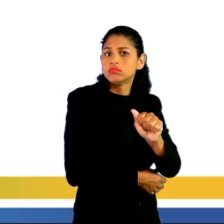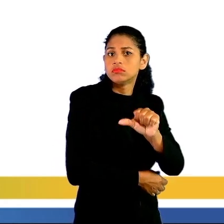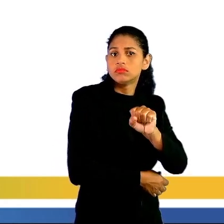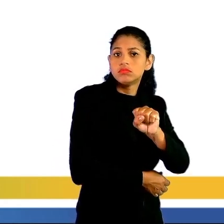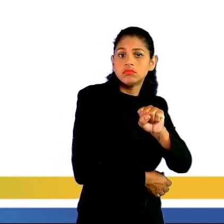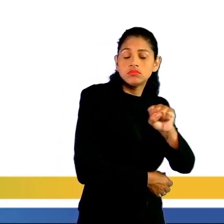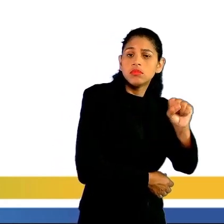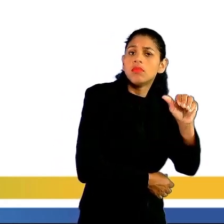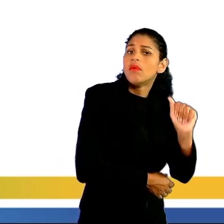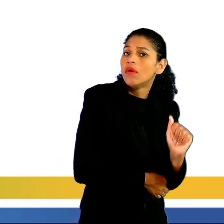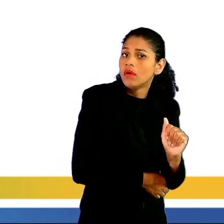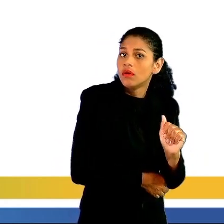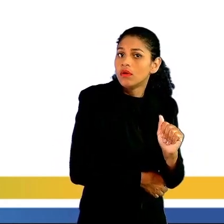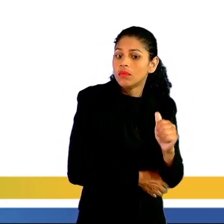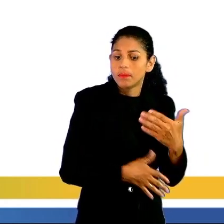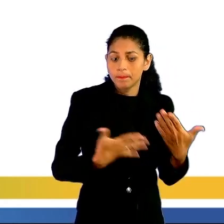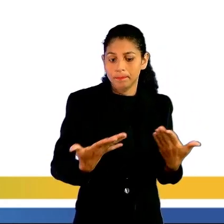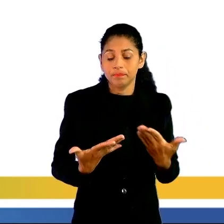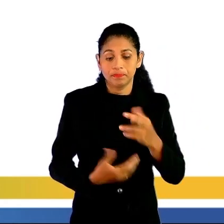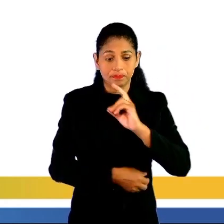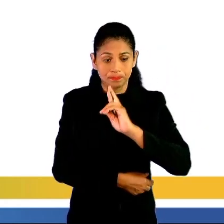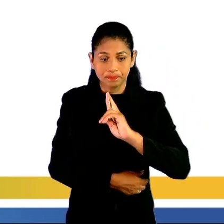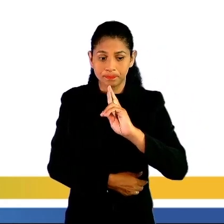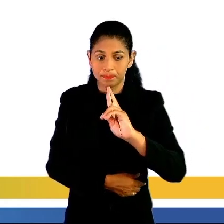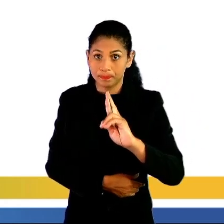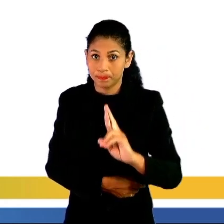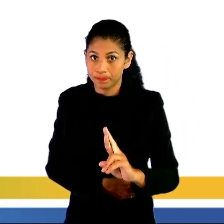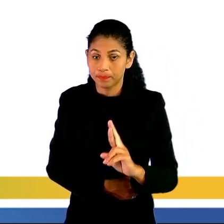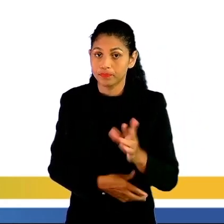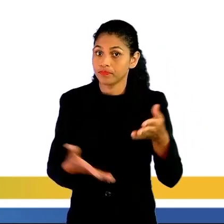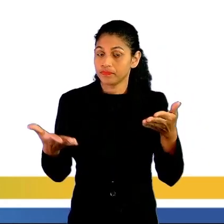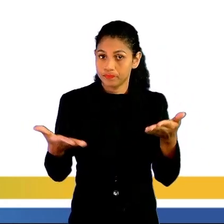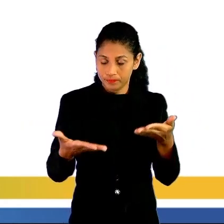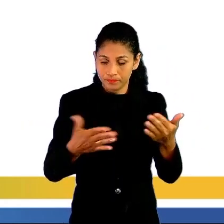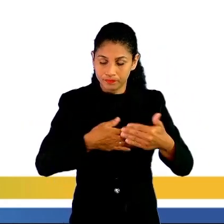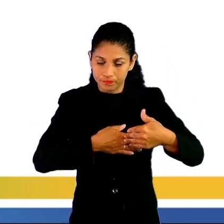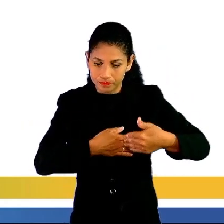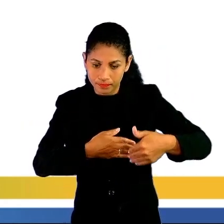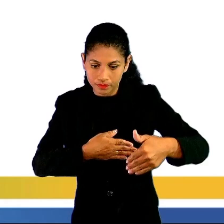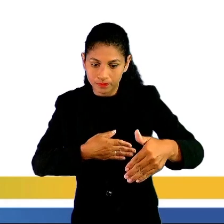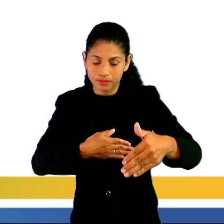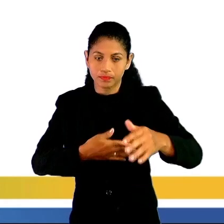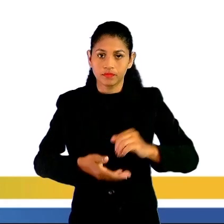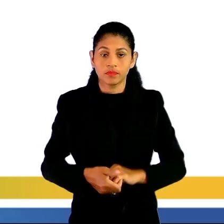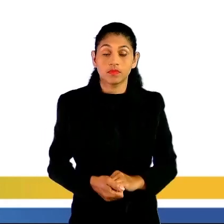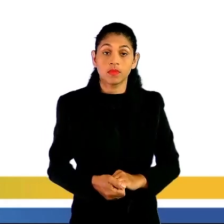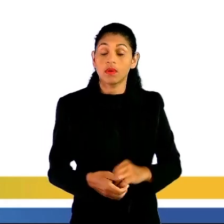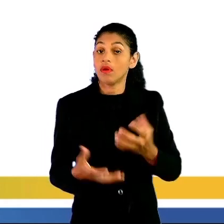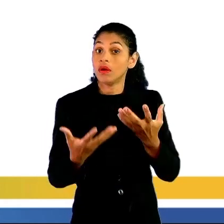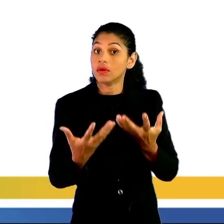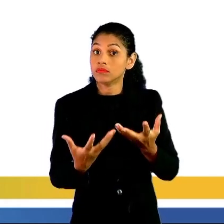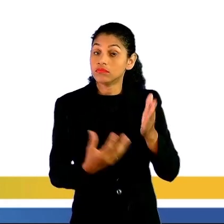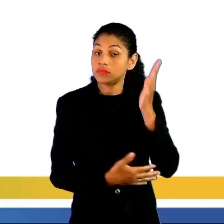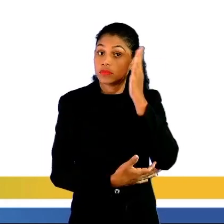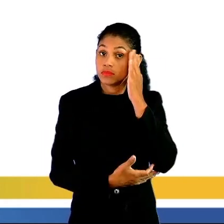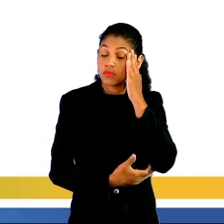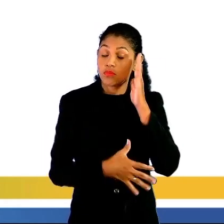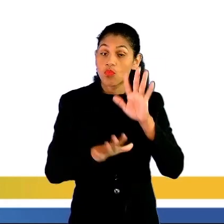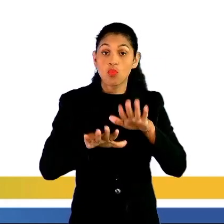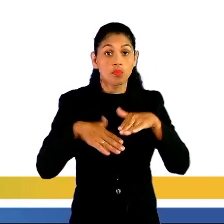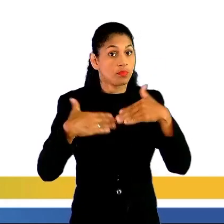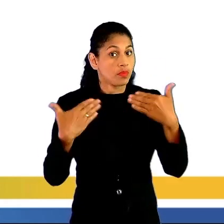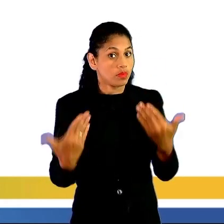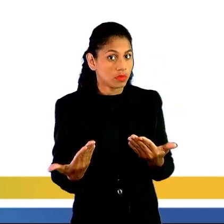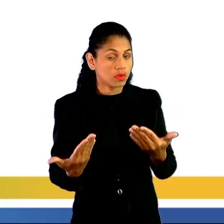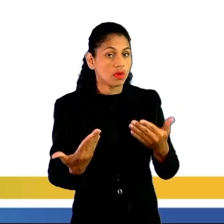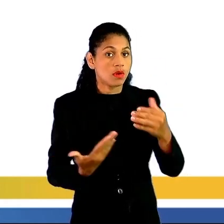resolver essa questão a partir disso, que nós queremos saber qual é a massa